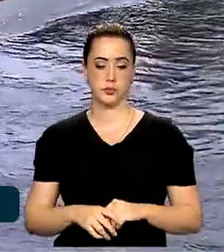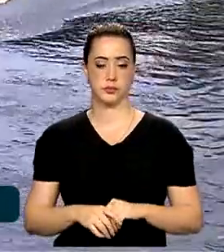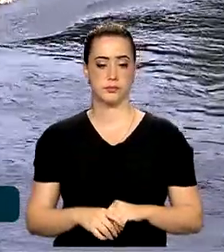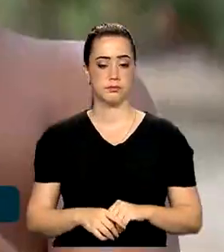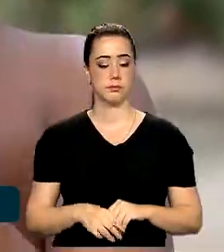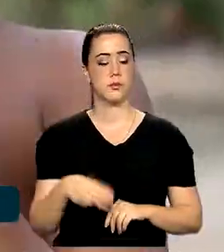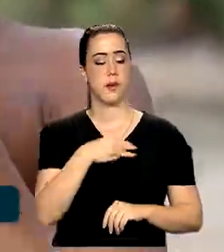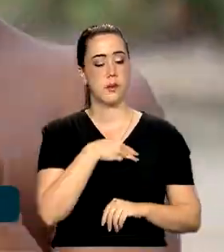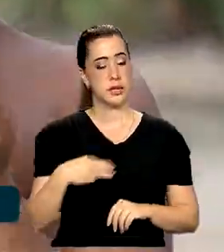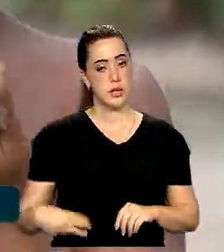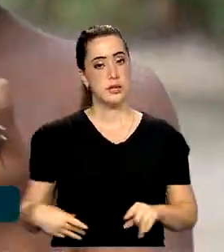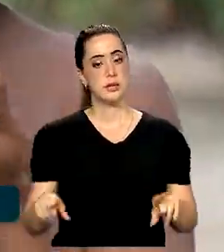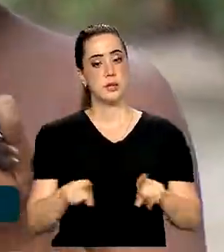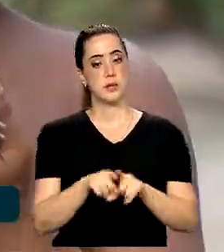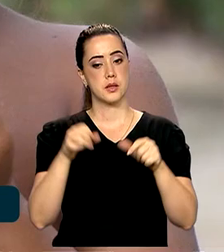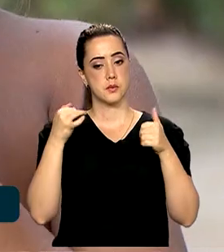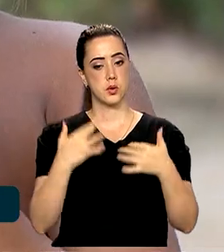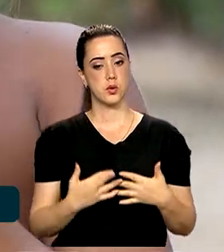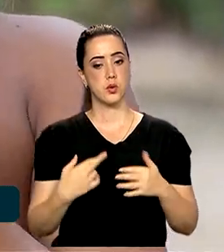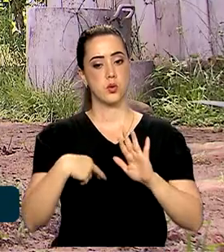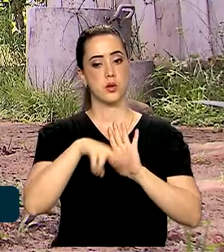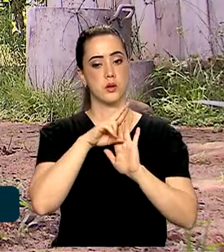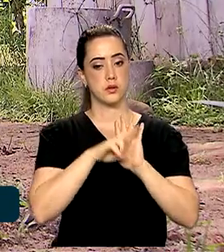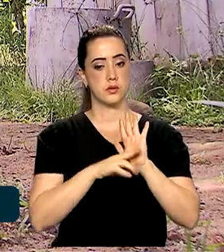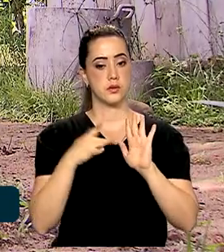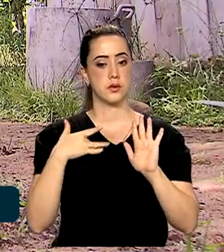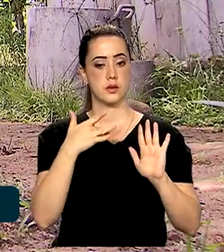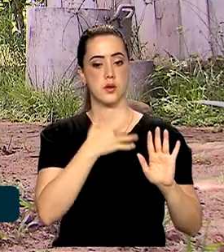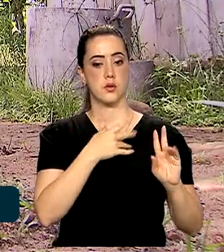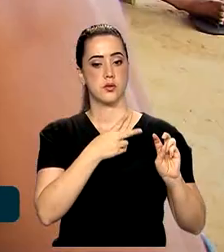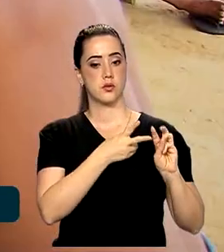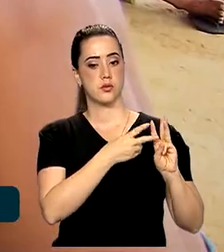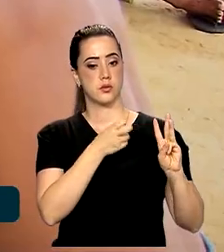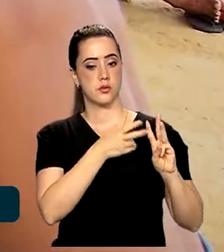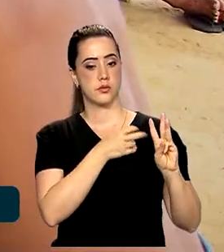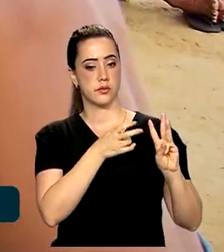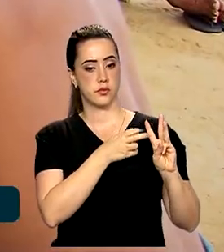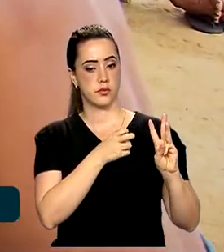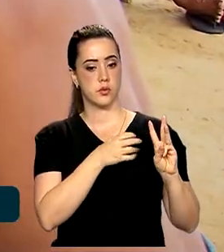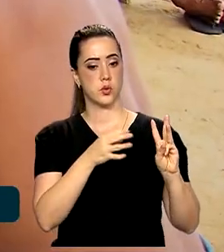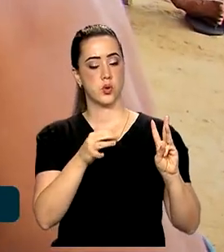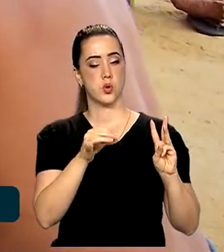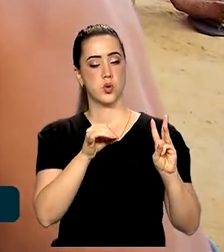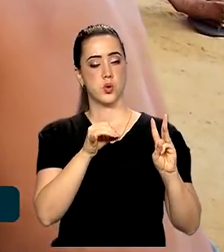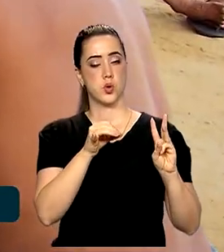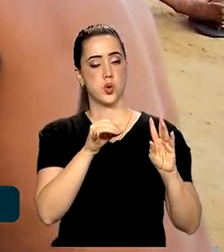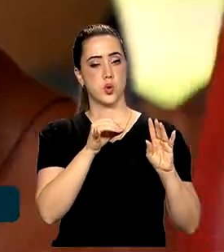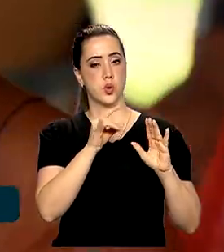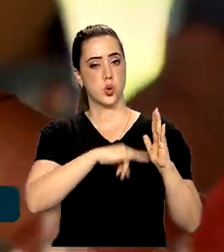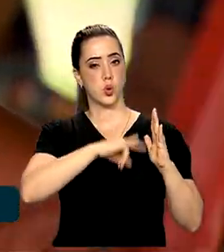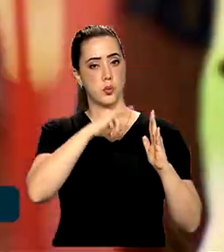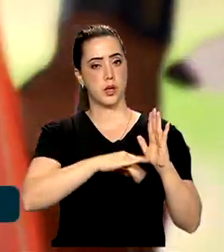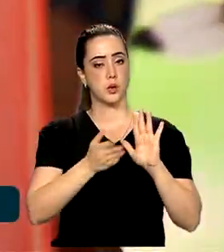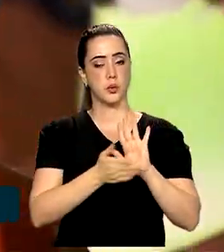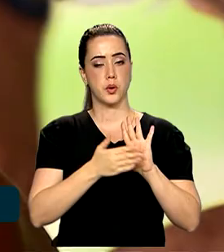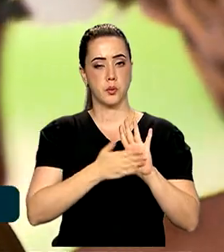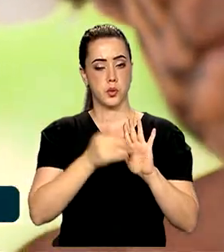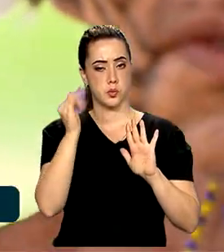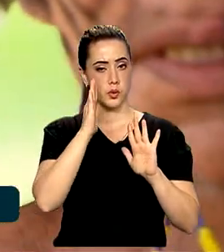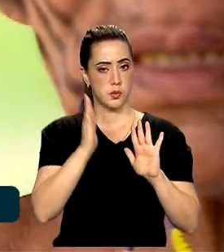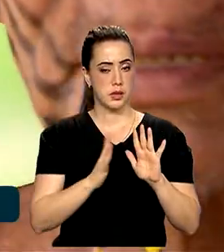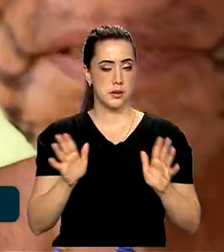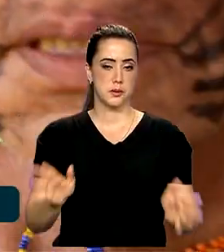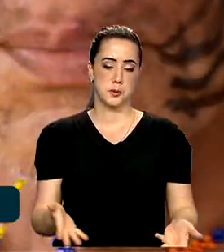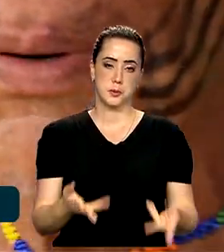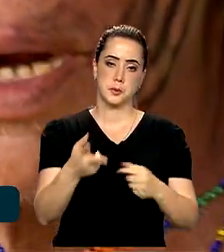ministra ainda citou a Resolução sobre a Saúde dos Povos Indígenas, documento proposto pelo Brasil que incentiva os